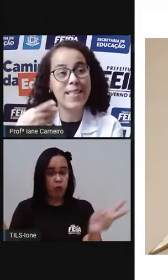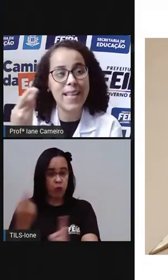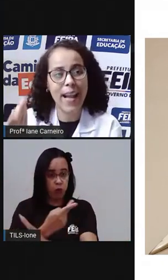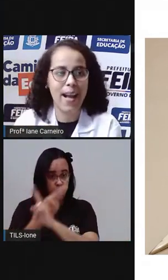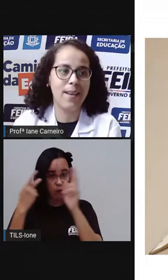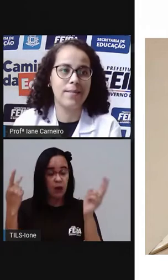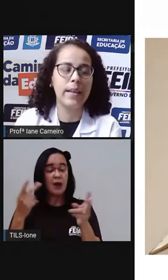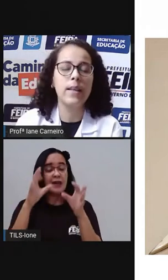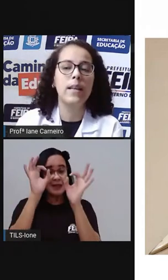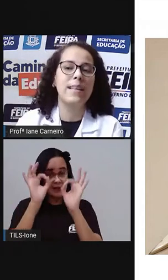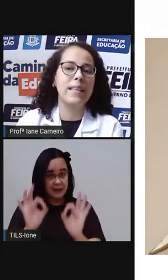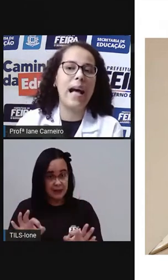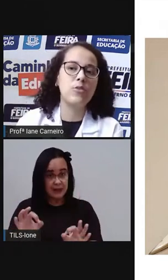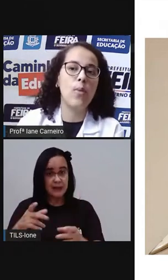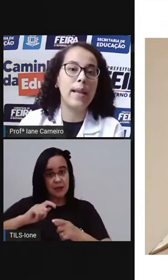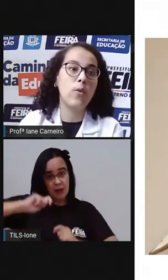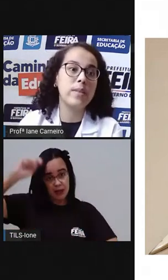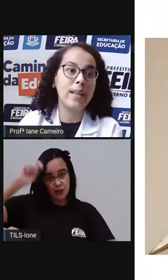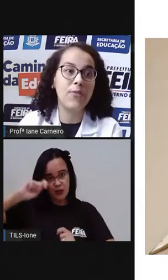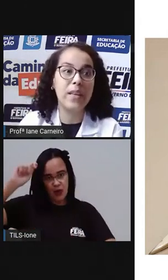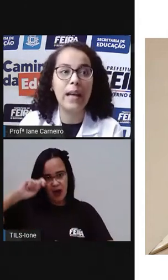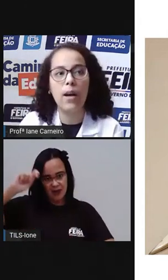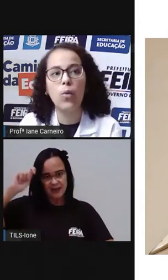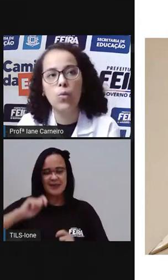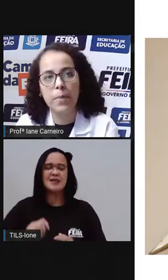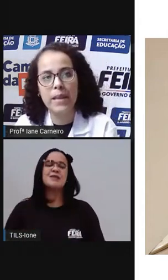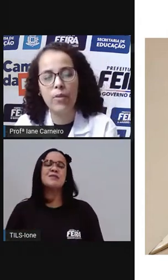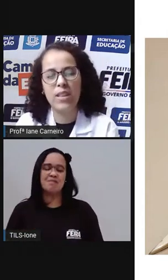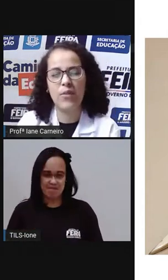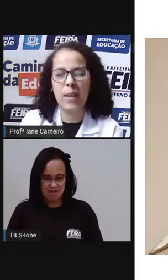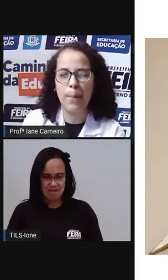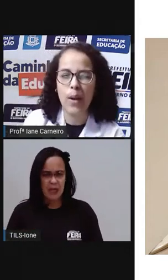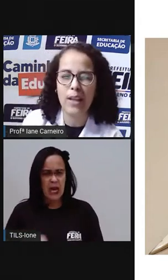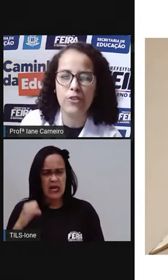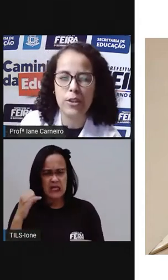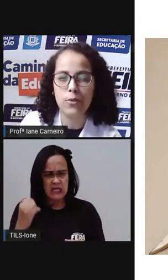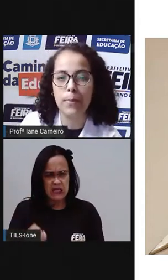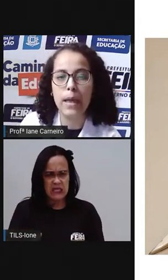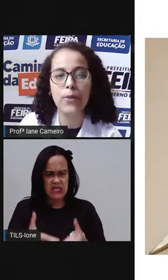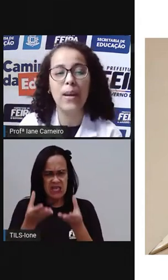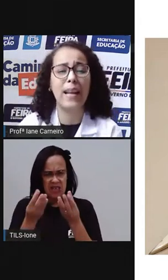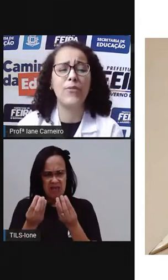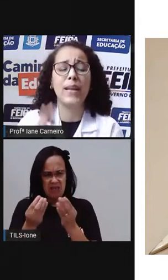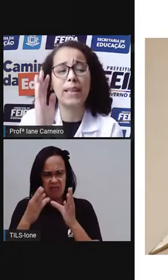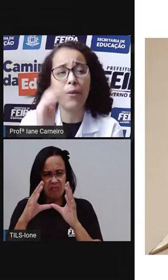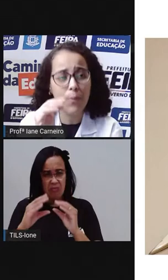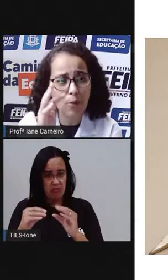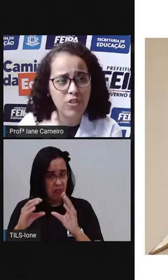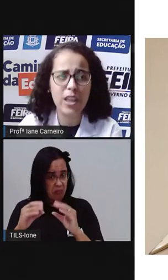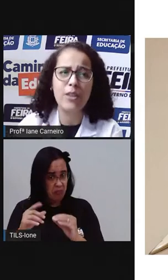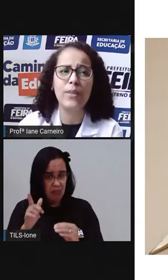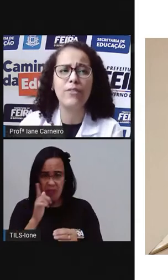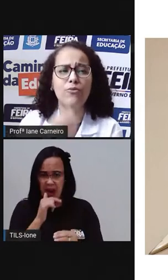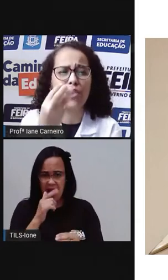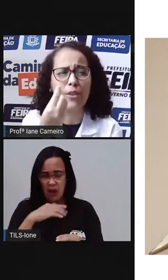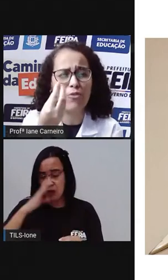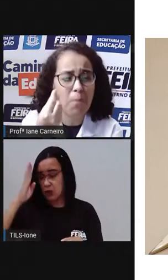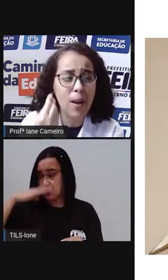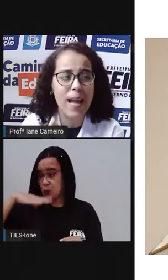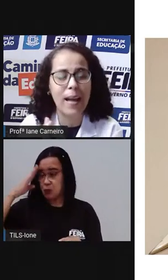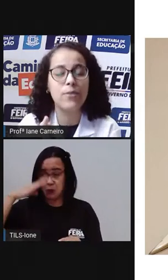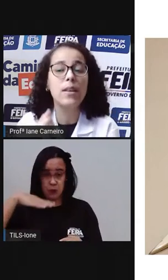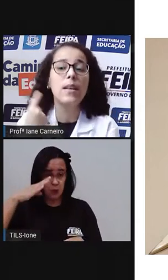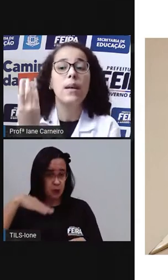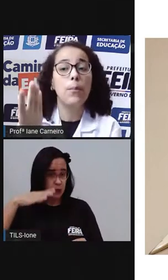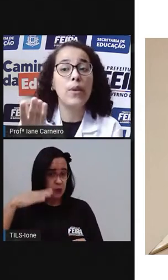toalha secar, né? A toalha, quando ela fica úmida, quando ela fica molhadinha do banho, ela fica até com um mau cheirinho, né? Um cheirinho de